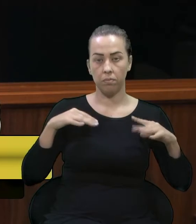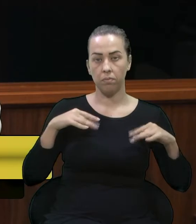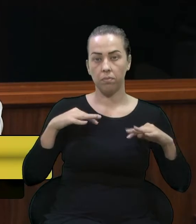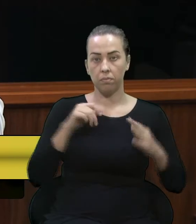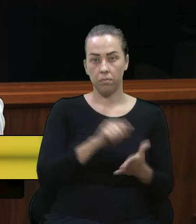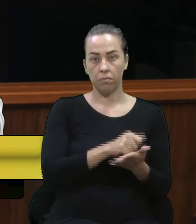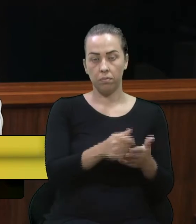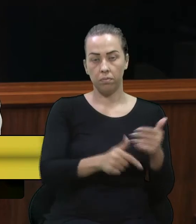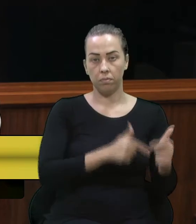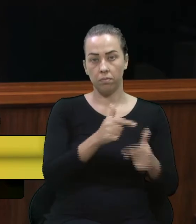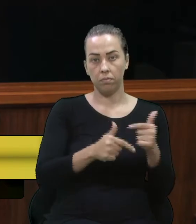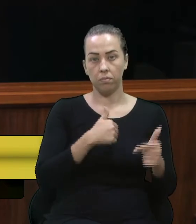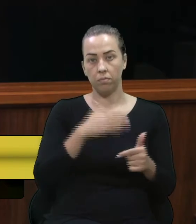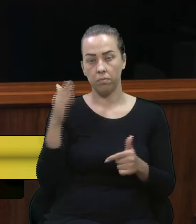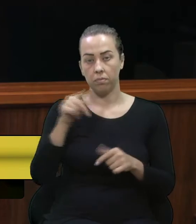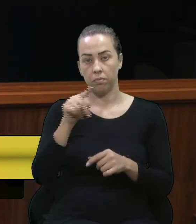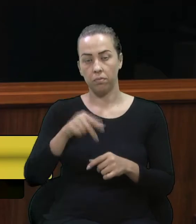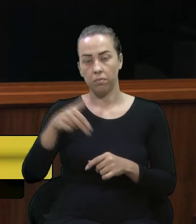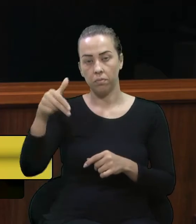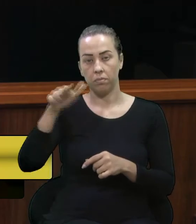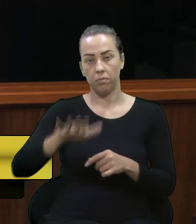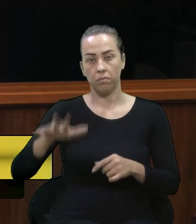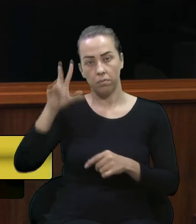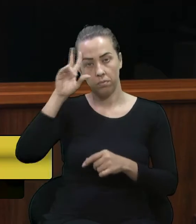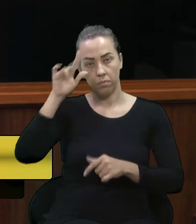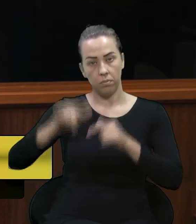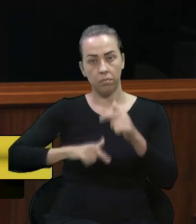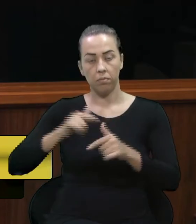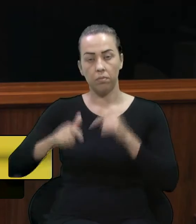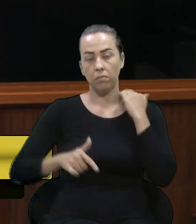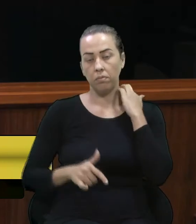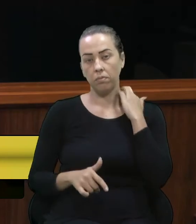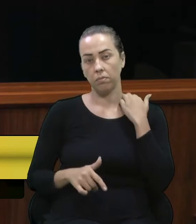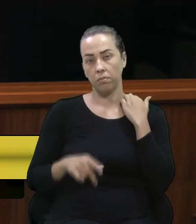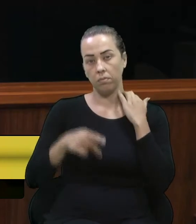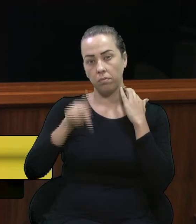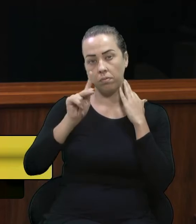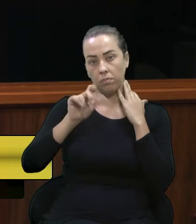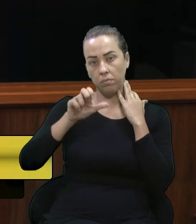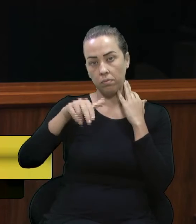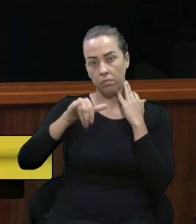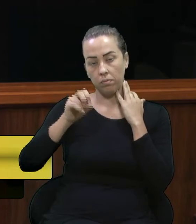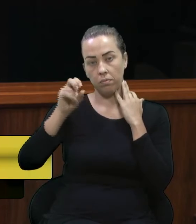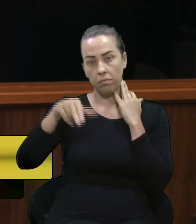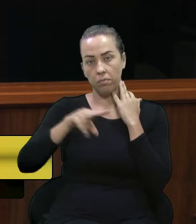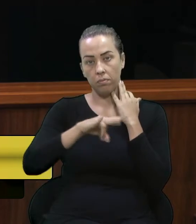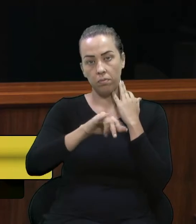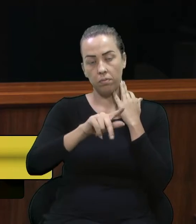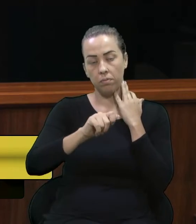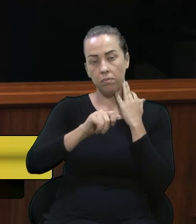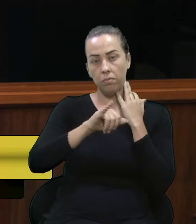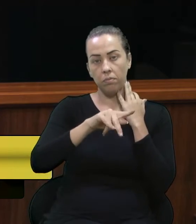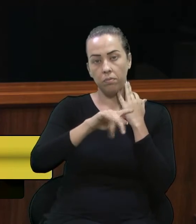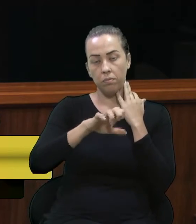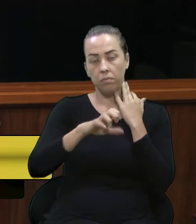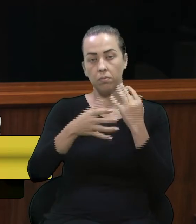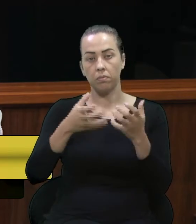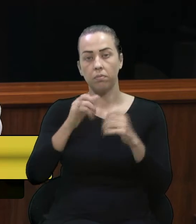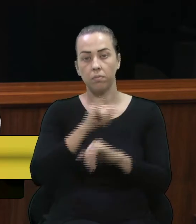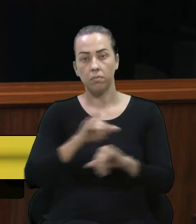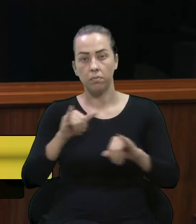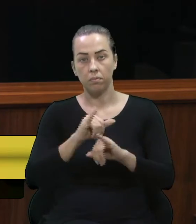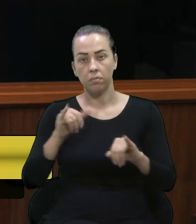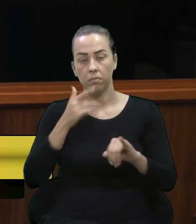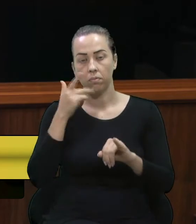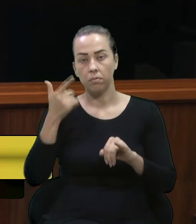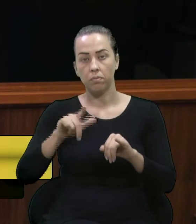agenda, eu estava na Zona Norte, segunda-feira, Cânion, Santa Fé, no Vila Ipê, e quero trazer e